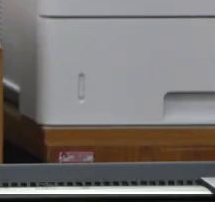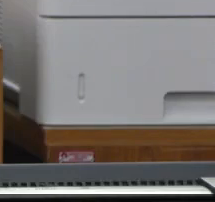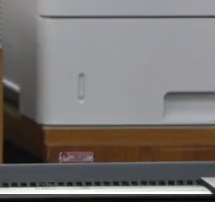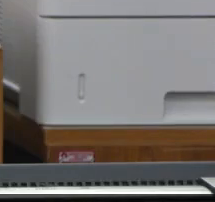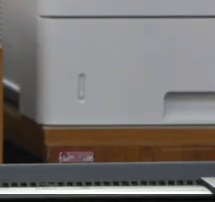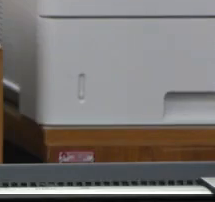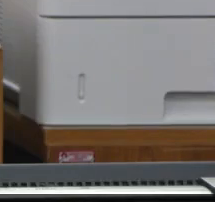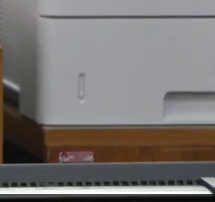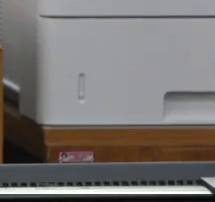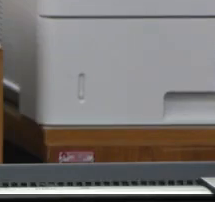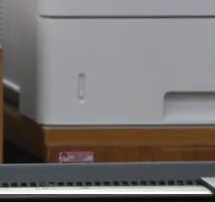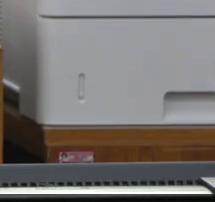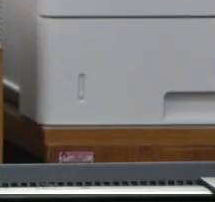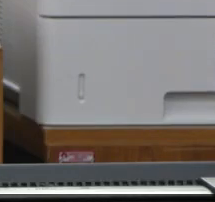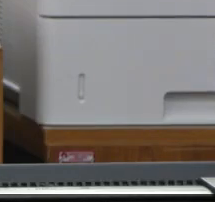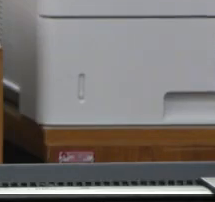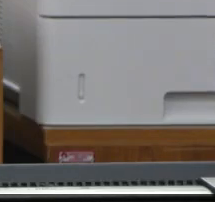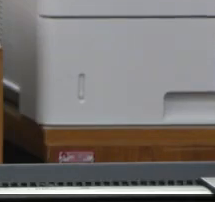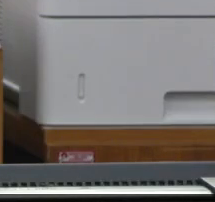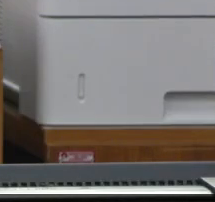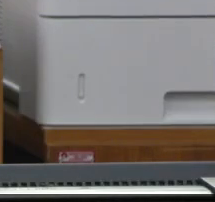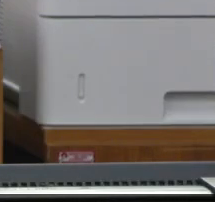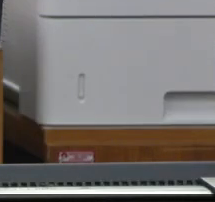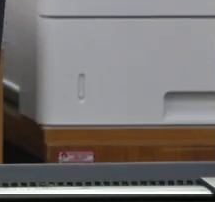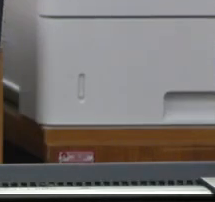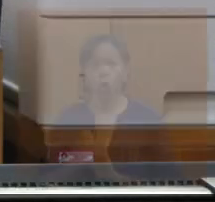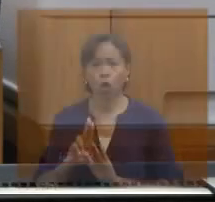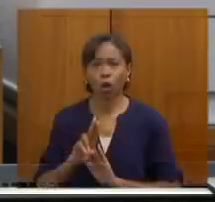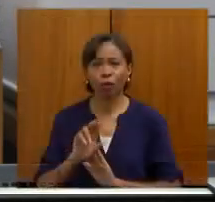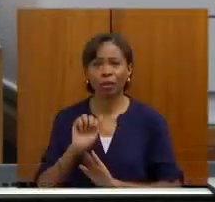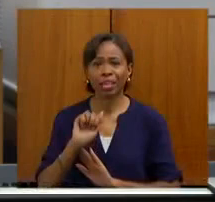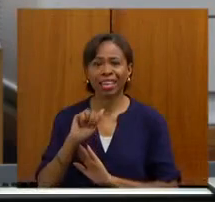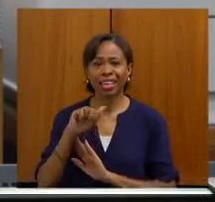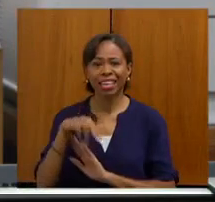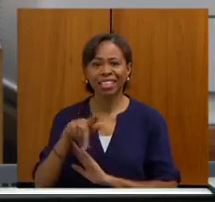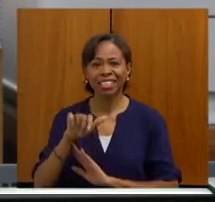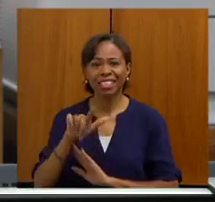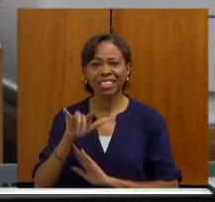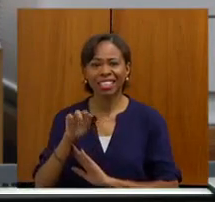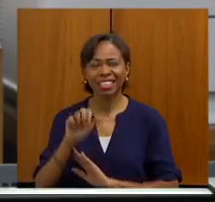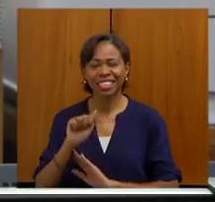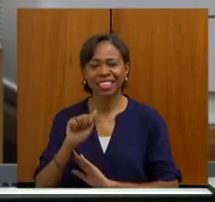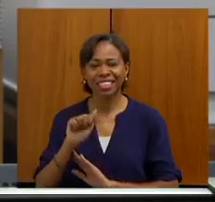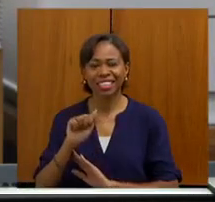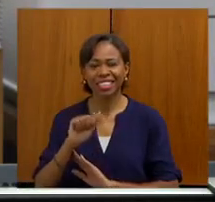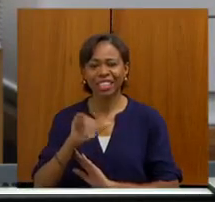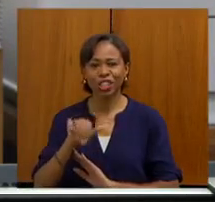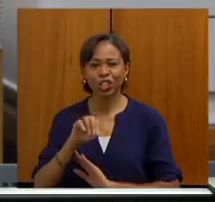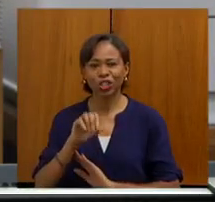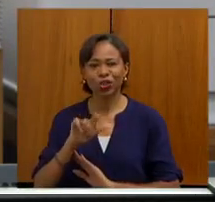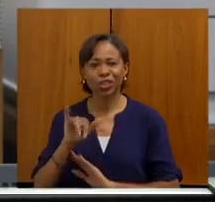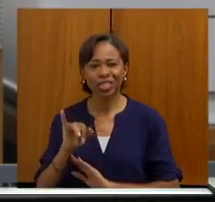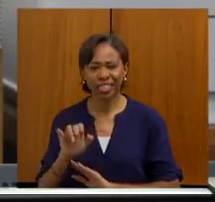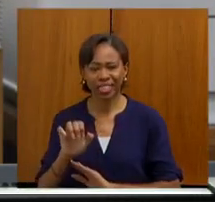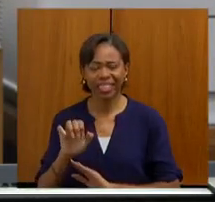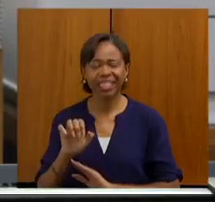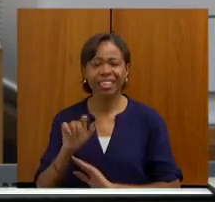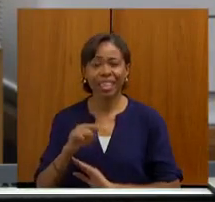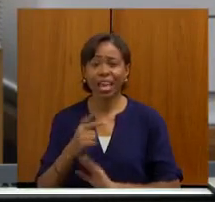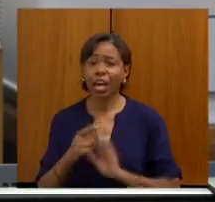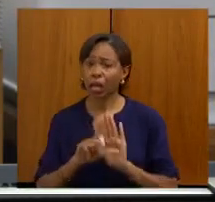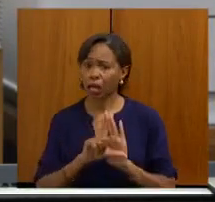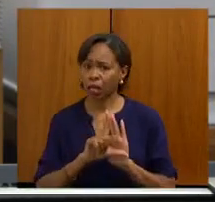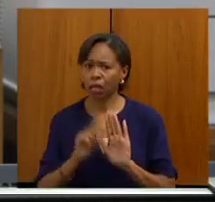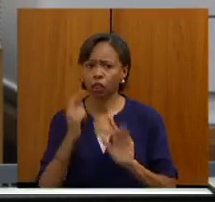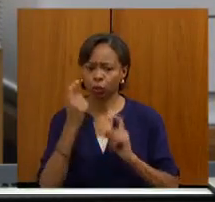a gente chama a lei, deputado, de Lei Angelina Jolie, lá na secretaria. Então, a gente realmente se preocupa com essa lei, a gente